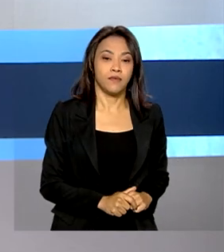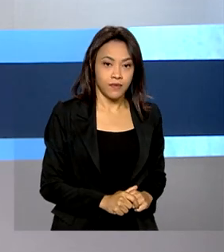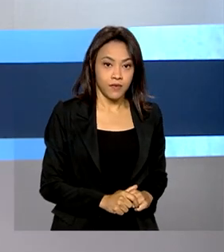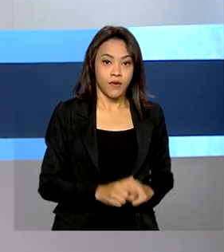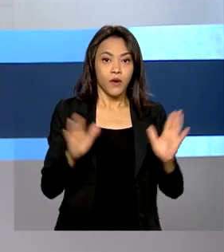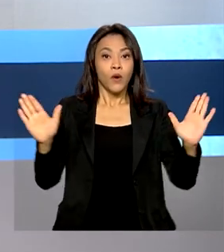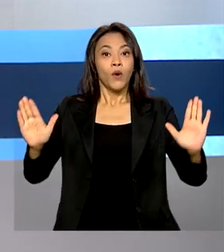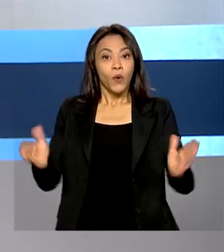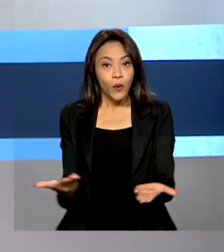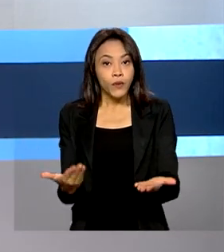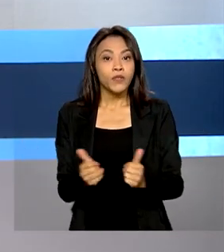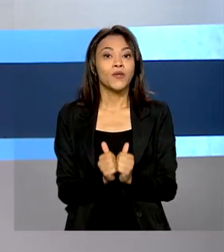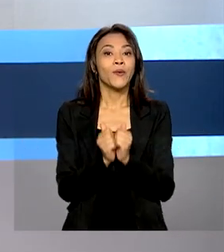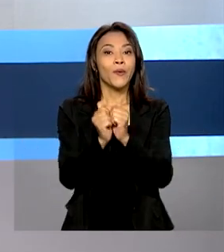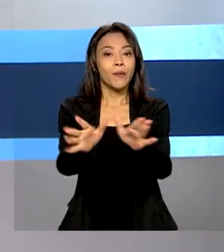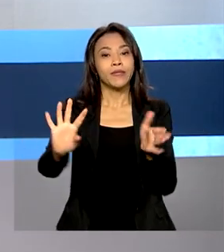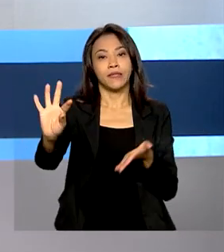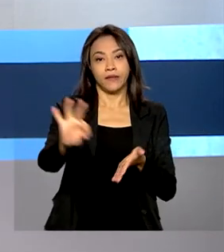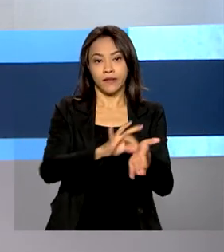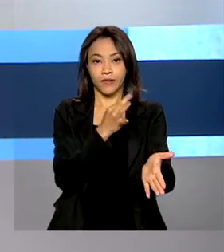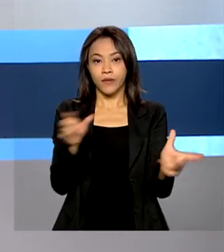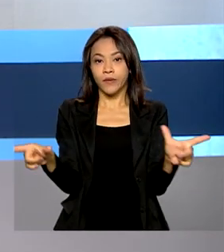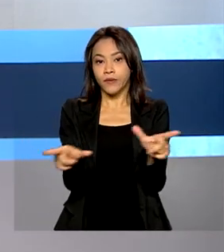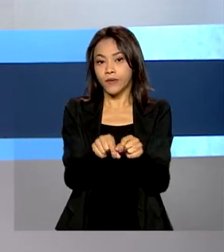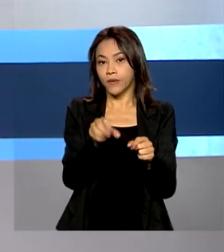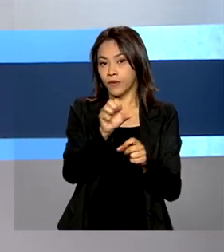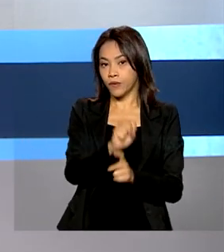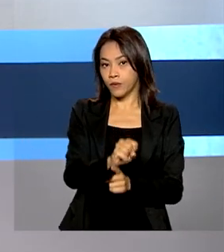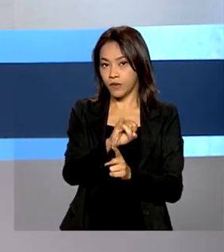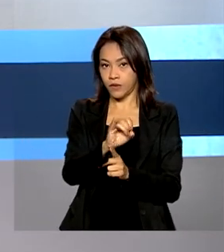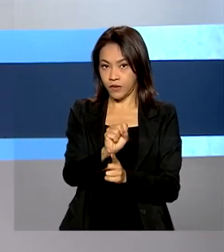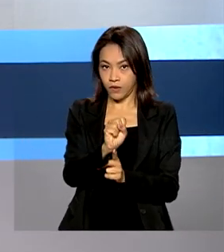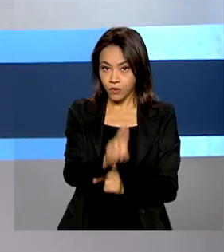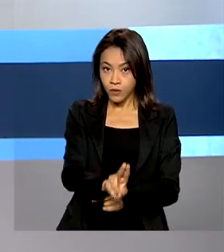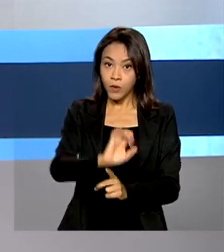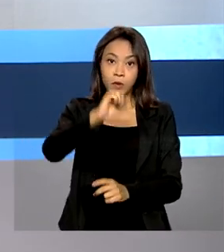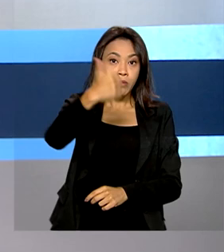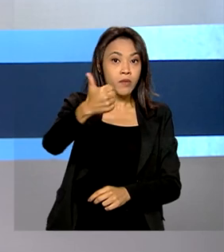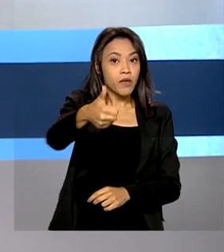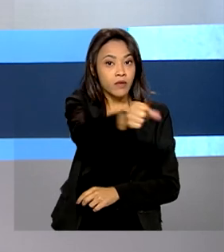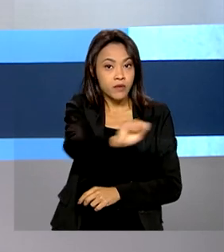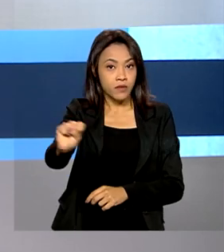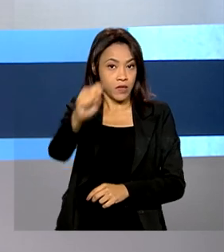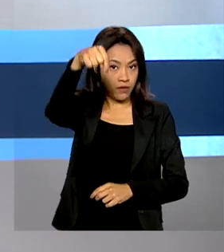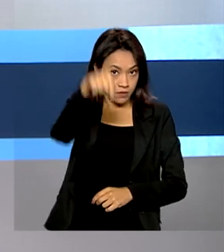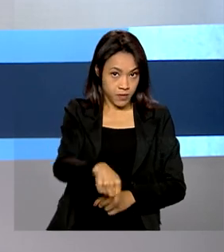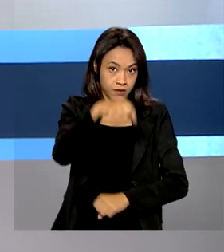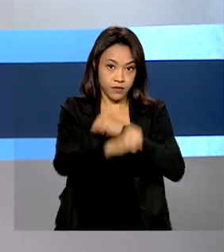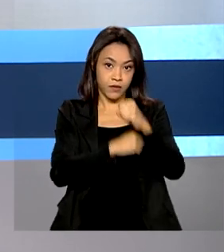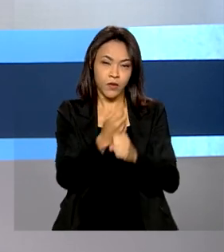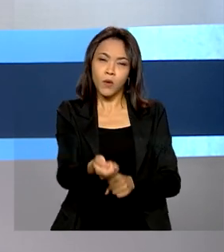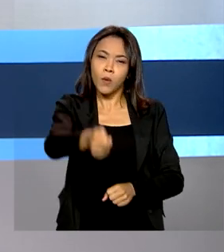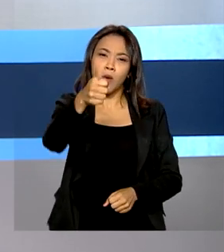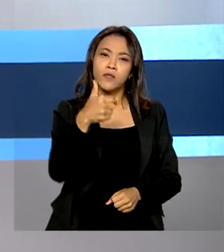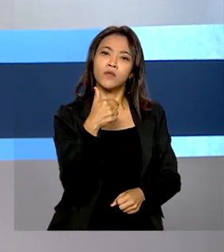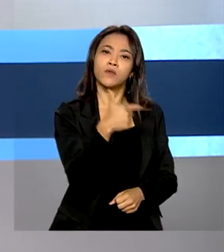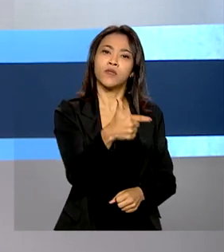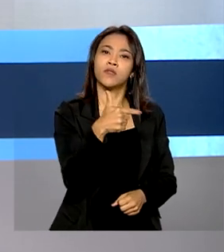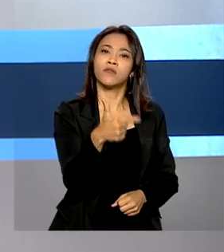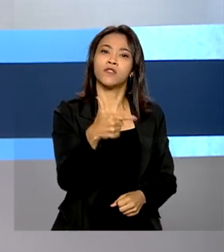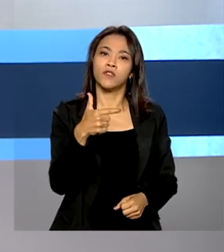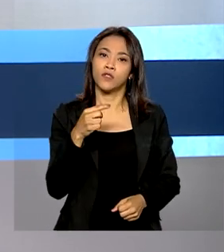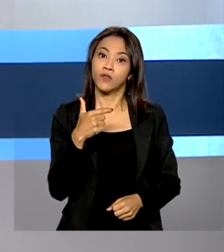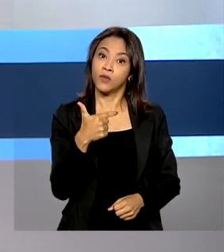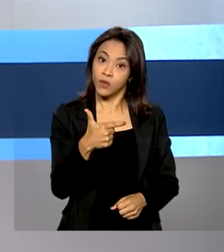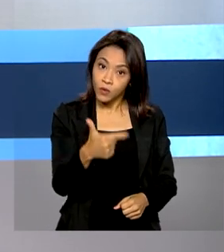Começam hoje as inscrições do Sistema de Seleção Unificada, o SISU, para o primeiro semestre deste ano. São quase 222